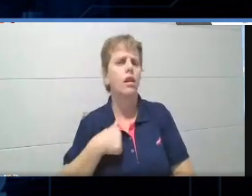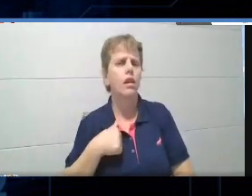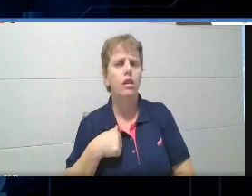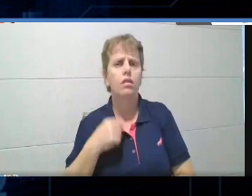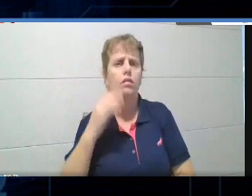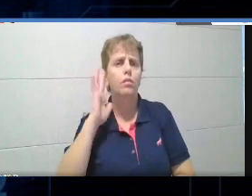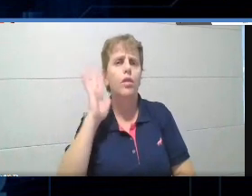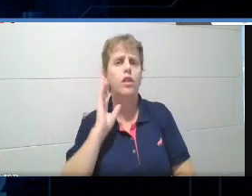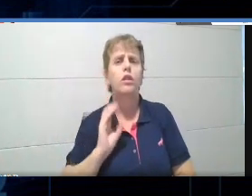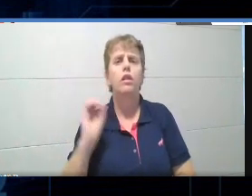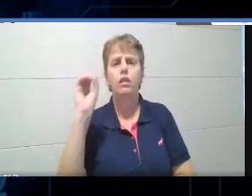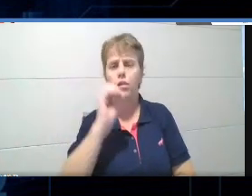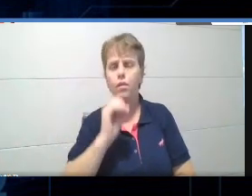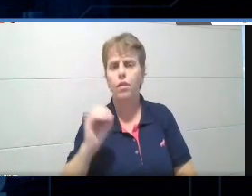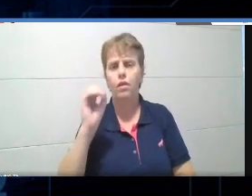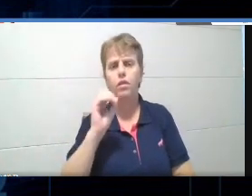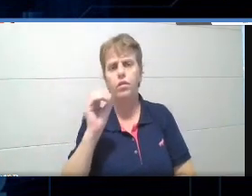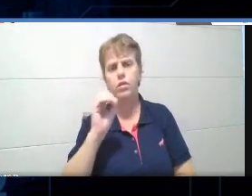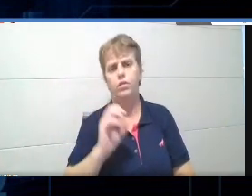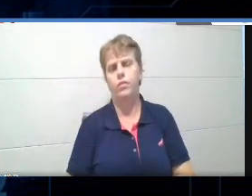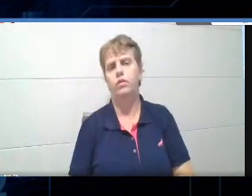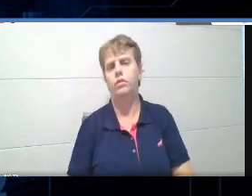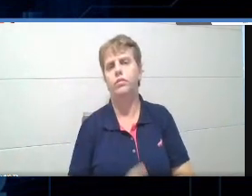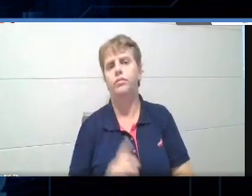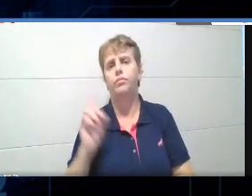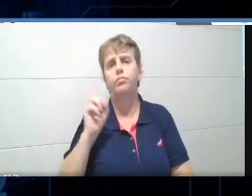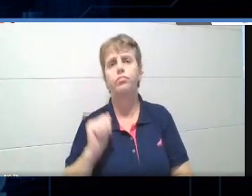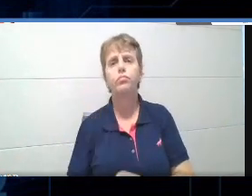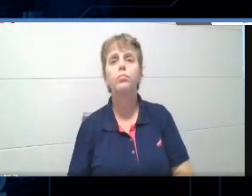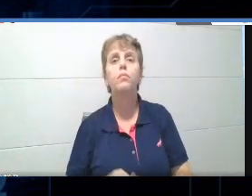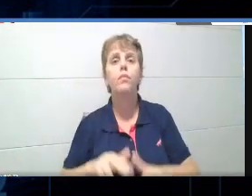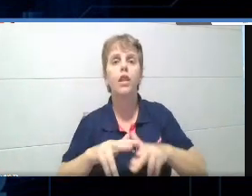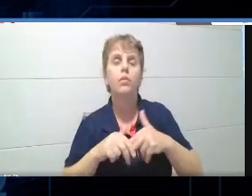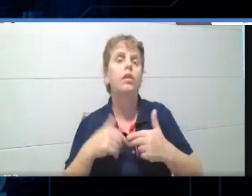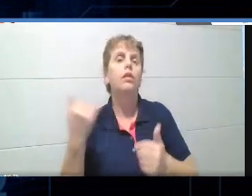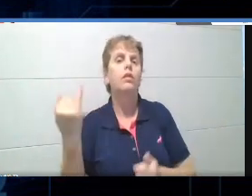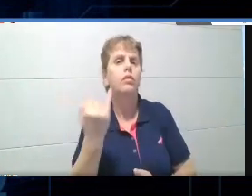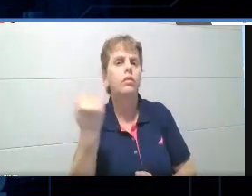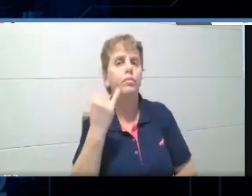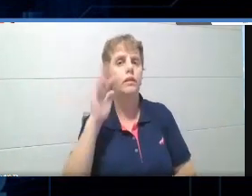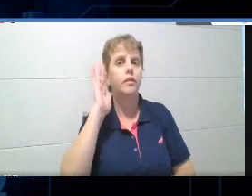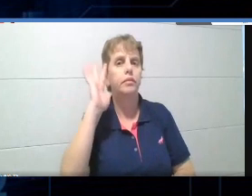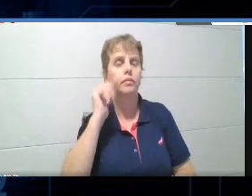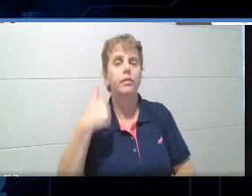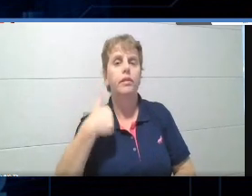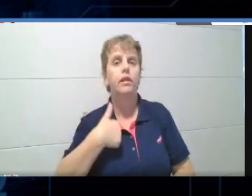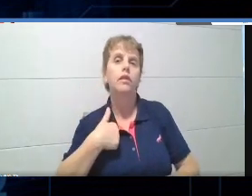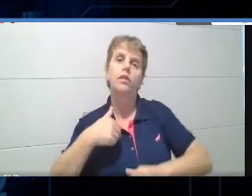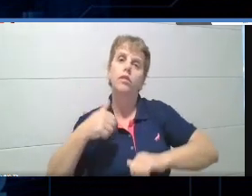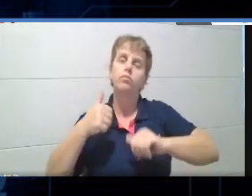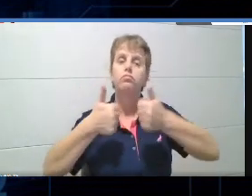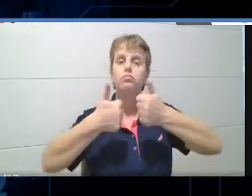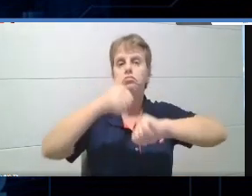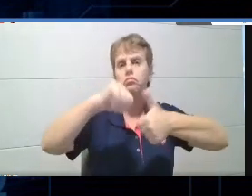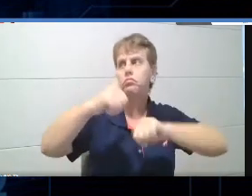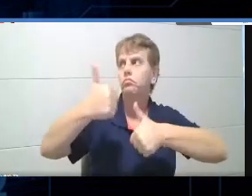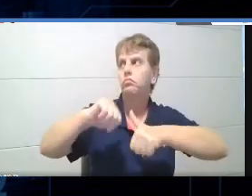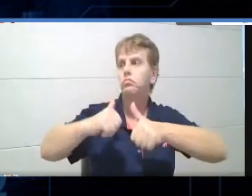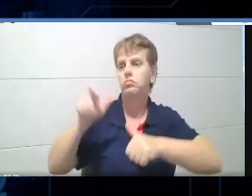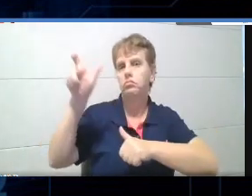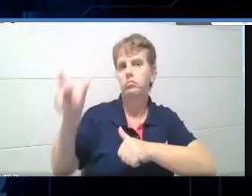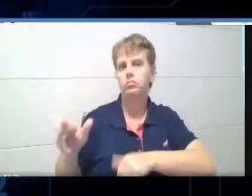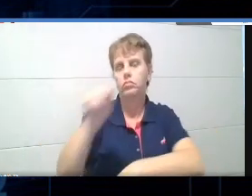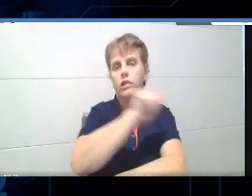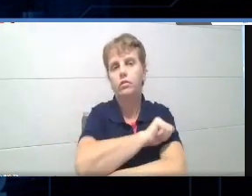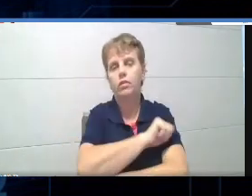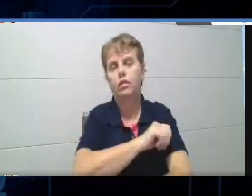assim, a reflexão que ele trouxe, né? Que é importante a gente pensar, tá, eu estou avaliando e eu aplico avaliar importante, por